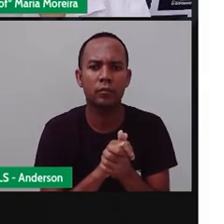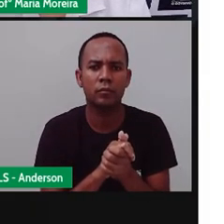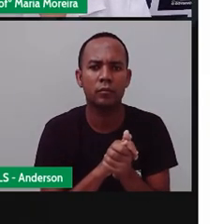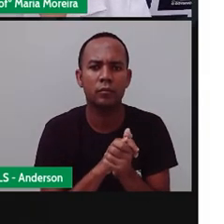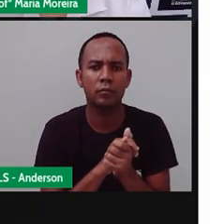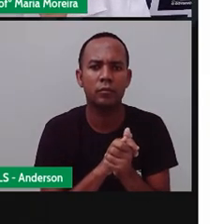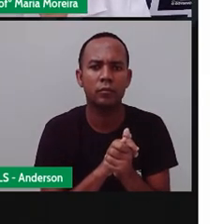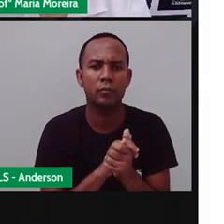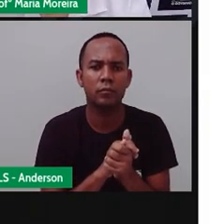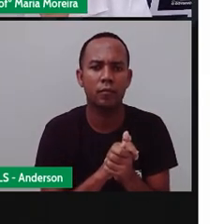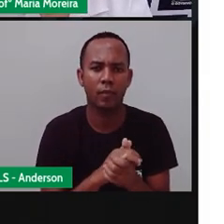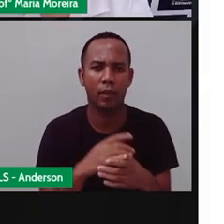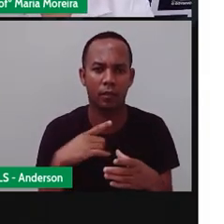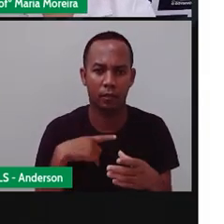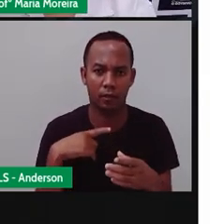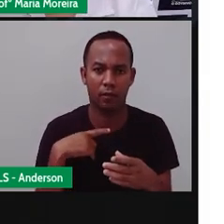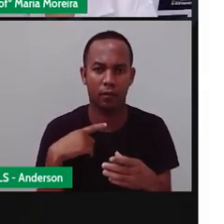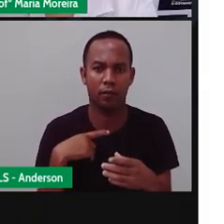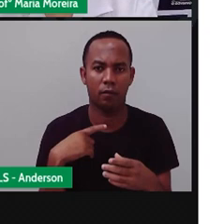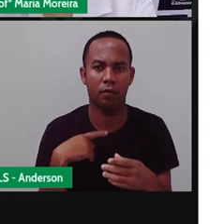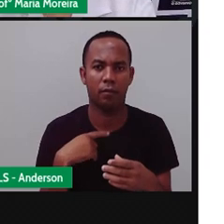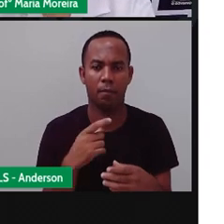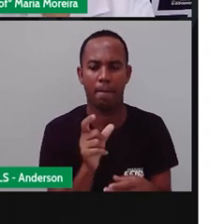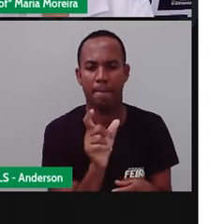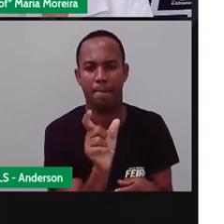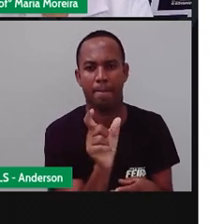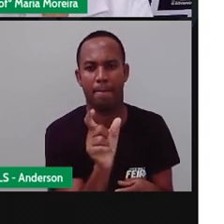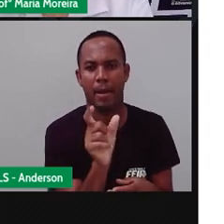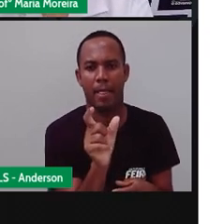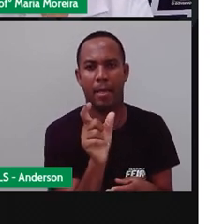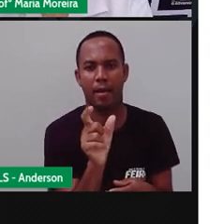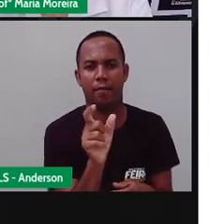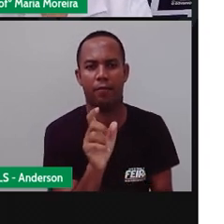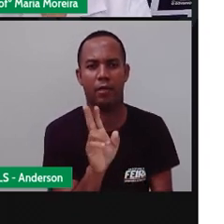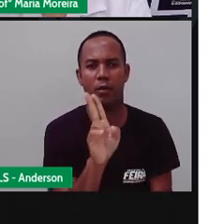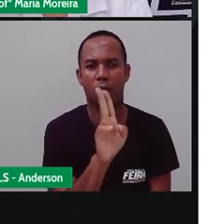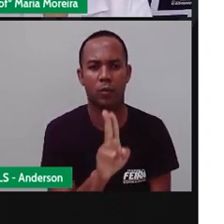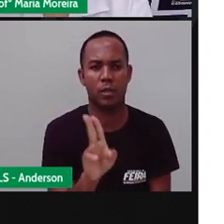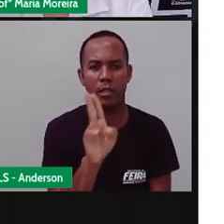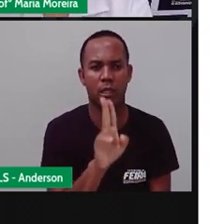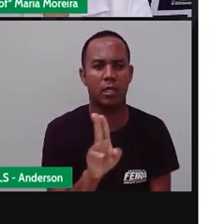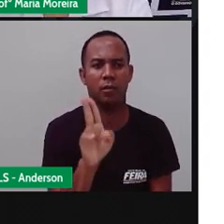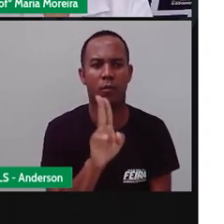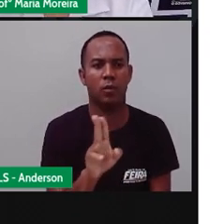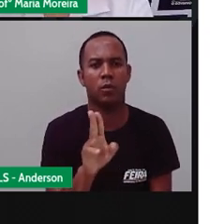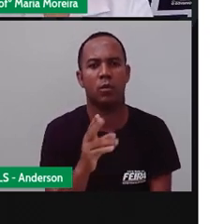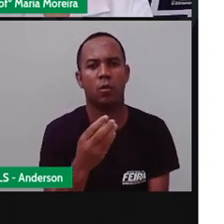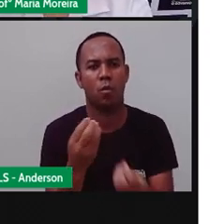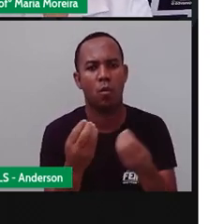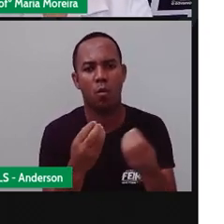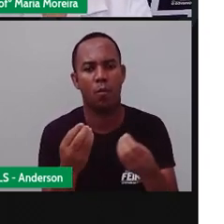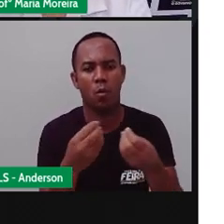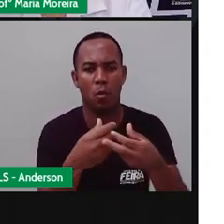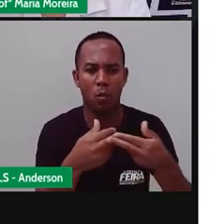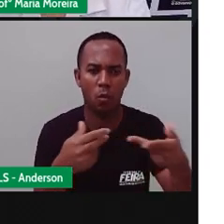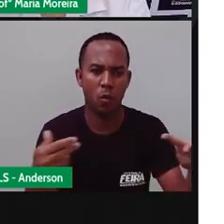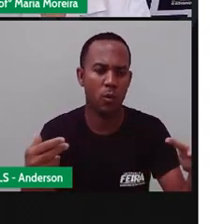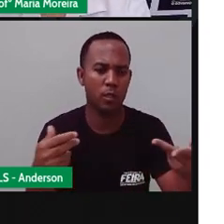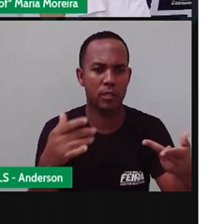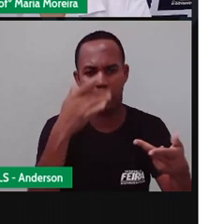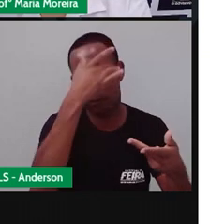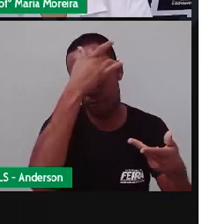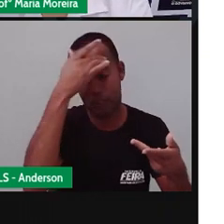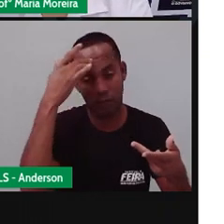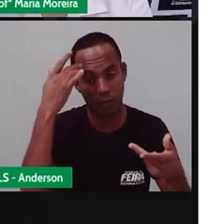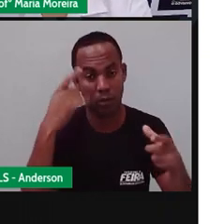Bom, existe uma palavra, né? Que utilizamos para nomear as coisas. Pessoas, lugares,